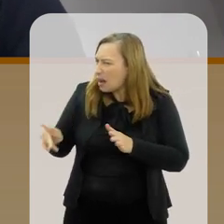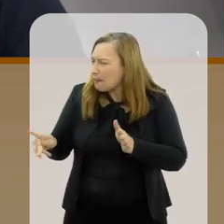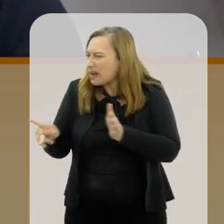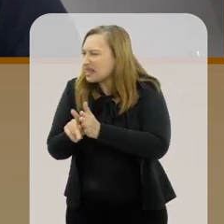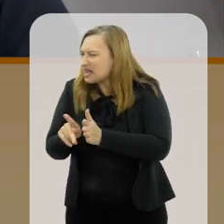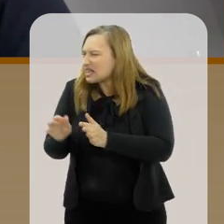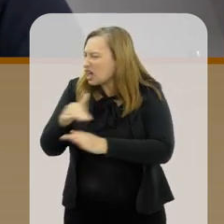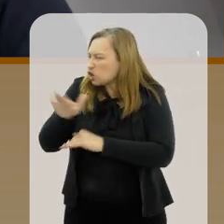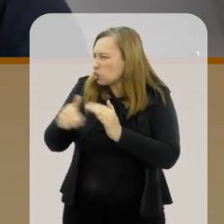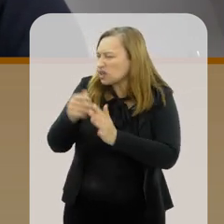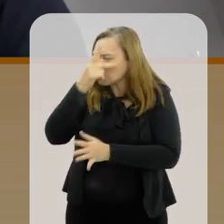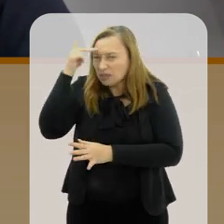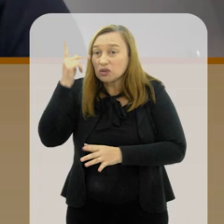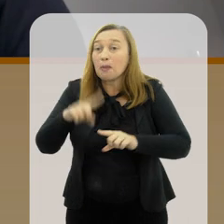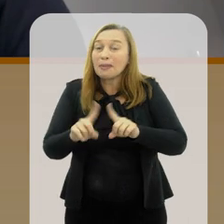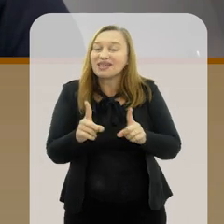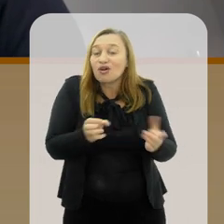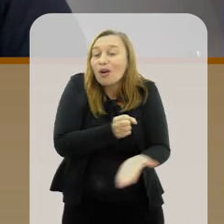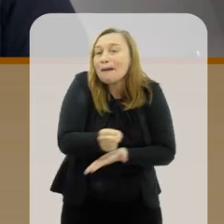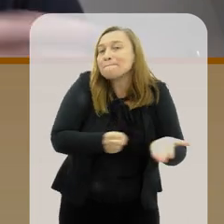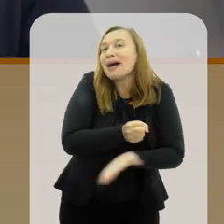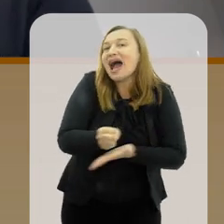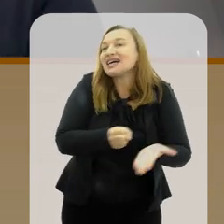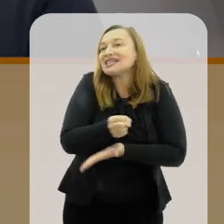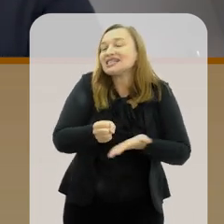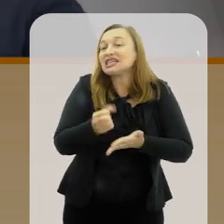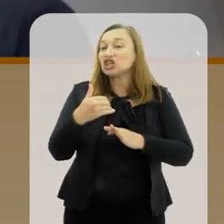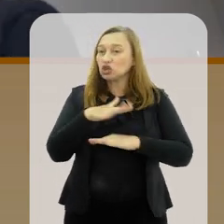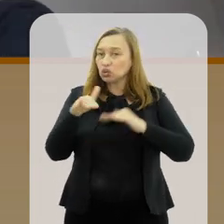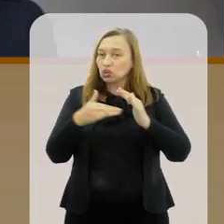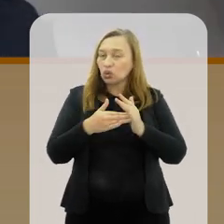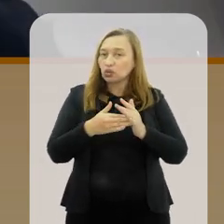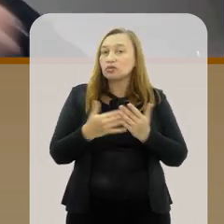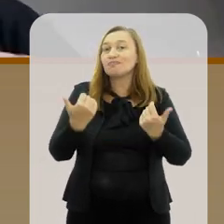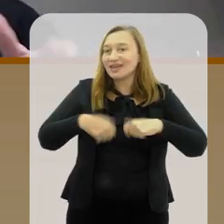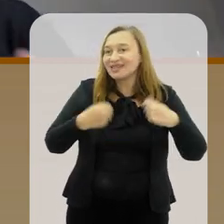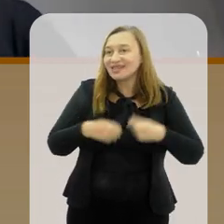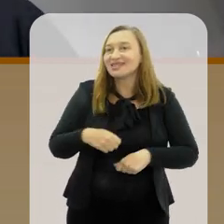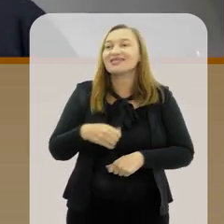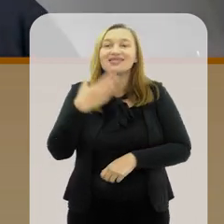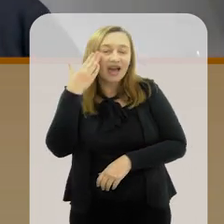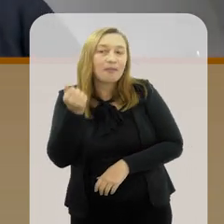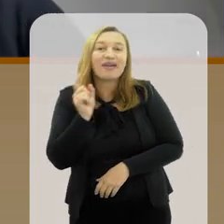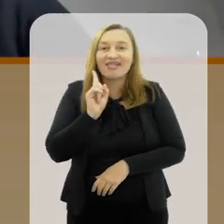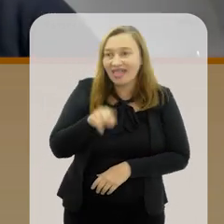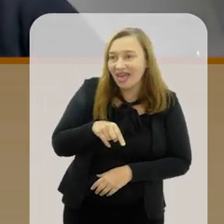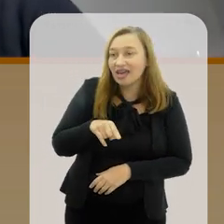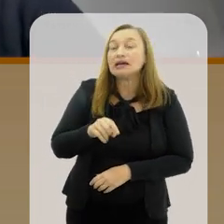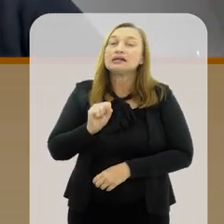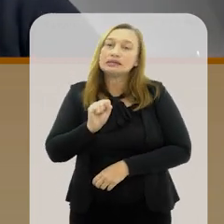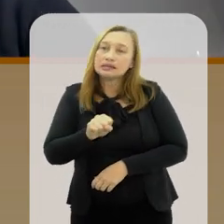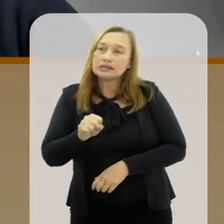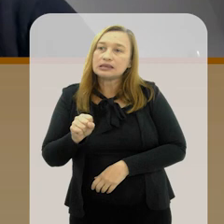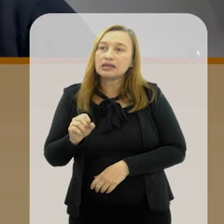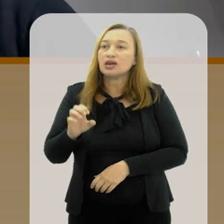E é o tipo de coisa tão básico que deve ser para todos, né? Não tem que ser de humanas, nem de exatas.